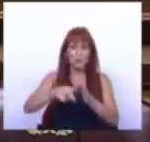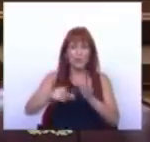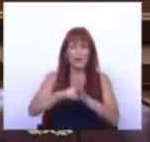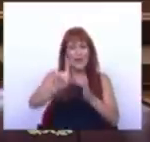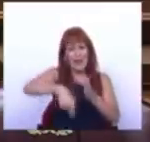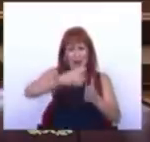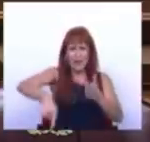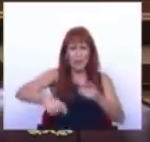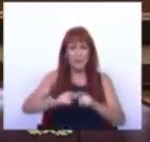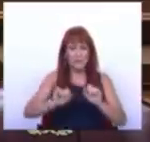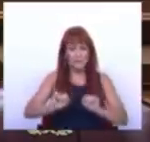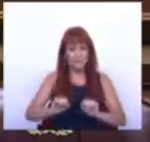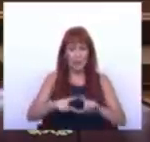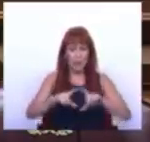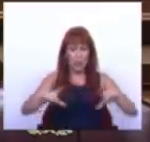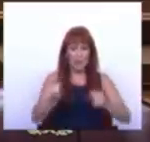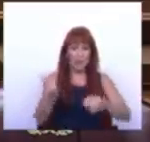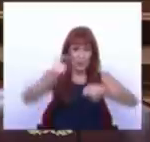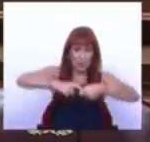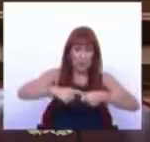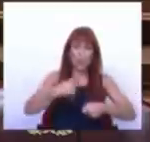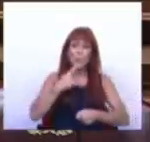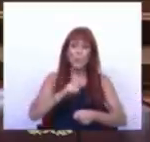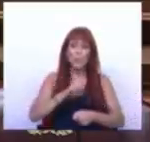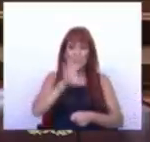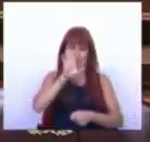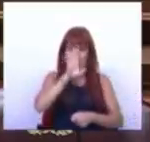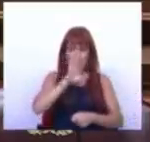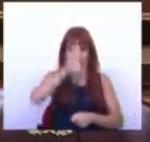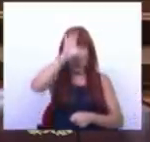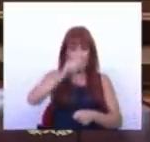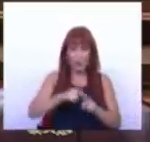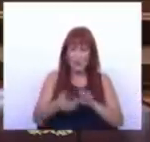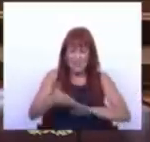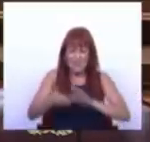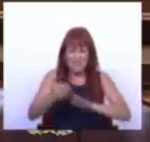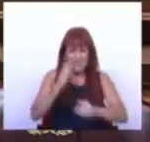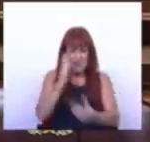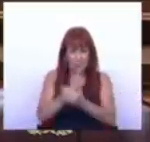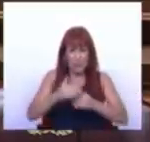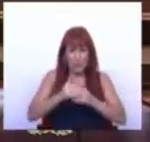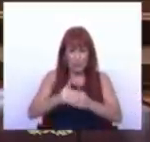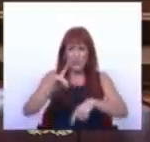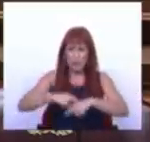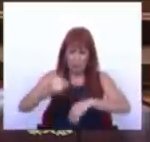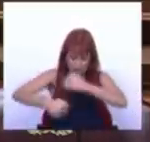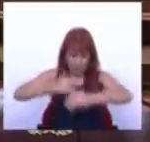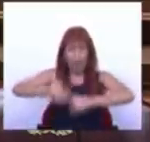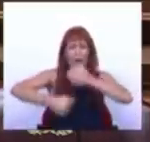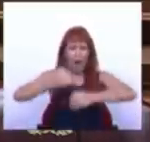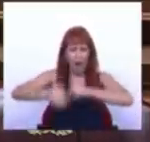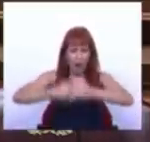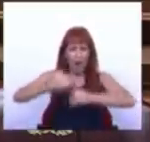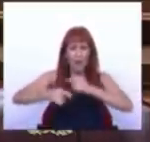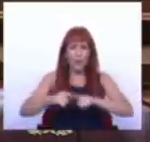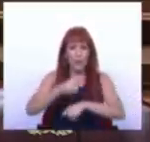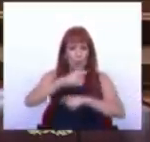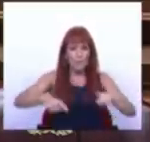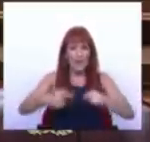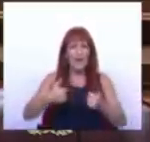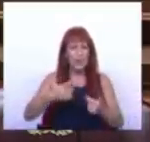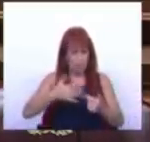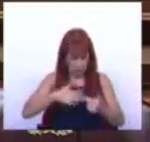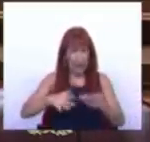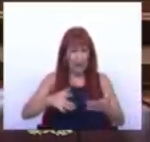desta iniciativa do cartão do adepto. Pergunto-lhe se o Sr. Governo, para acelerar este processo, e já que a época já vai bem em caminho do seu meio, não